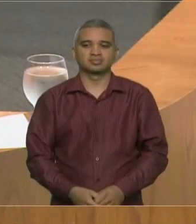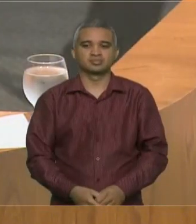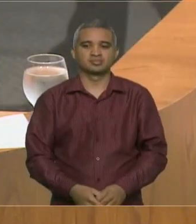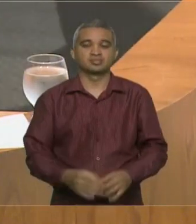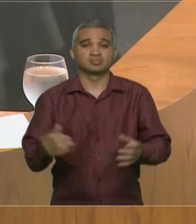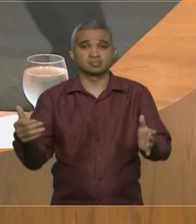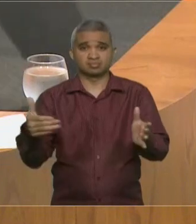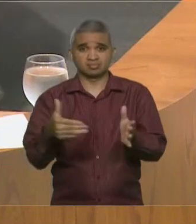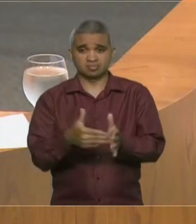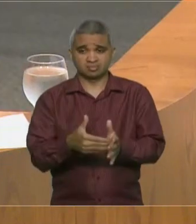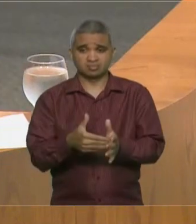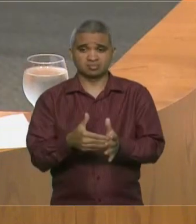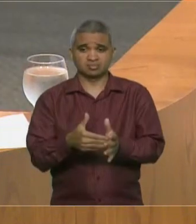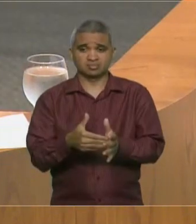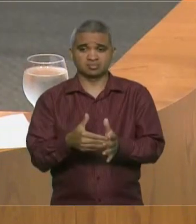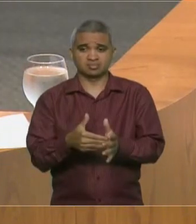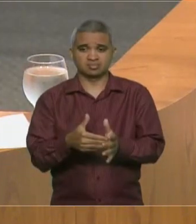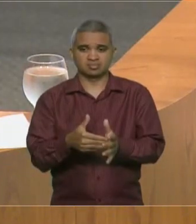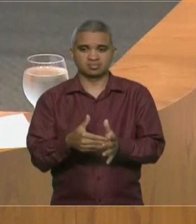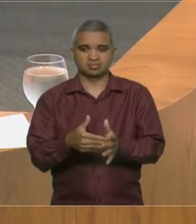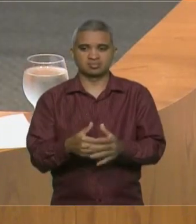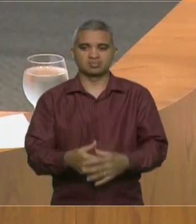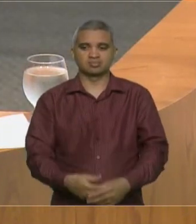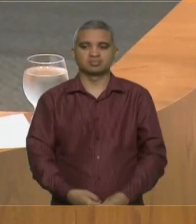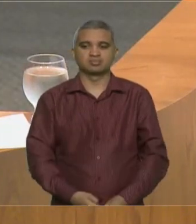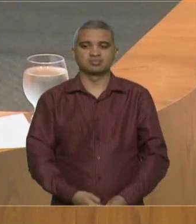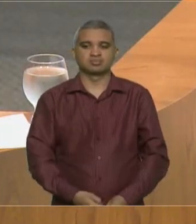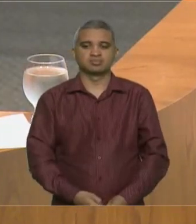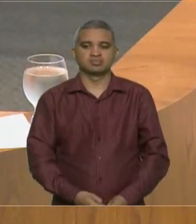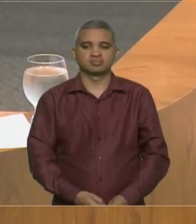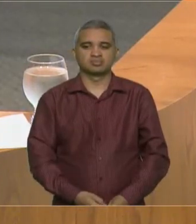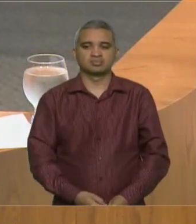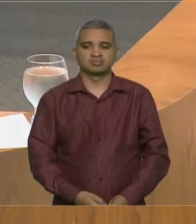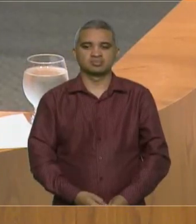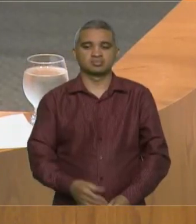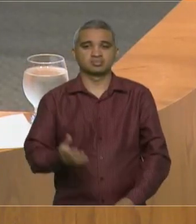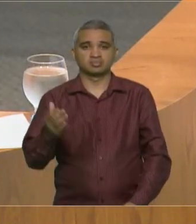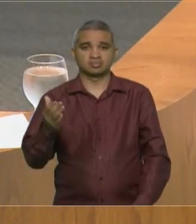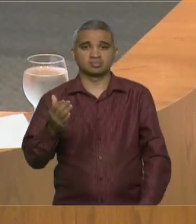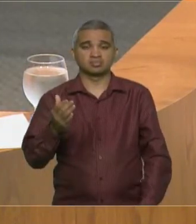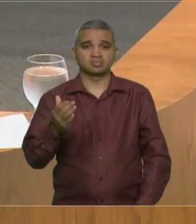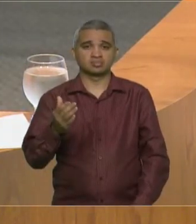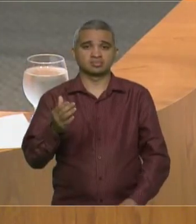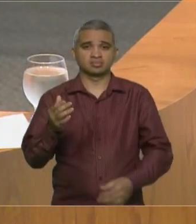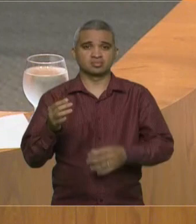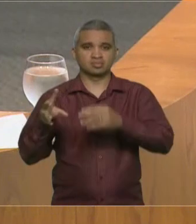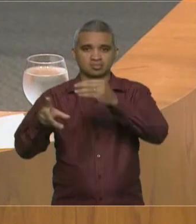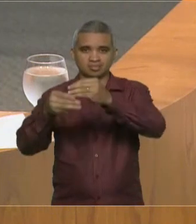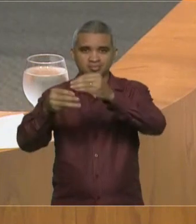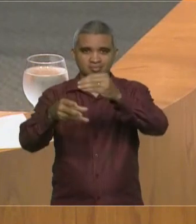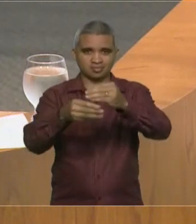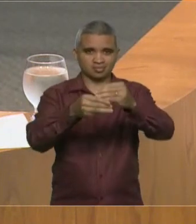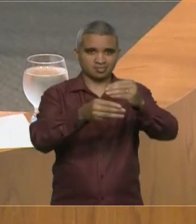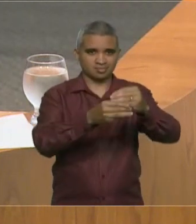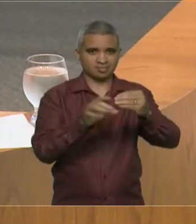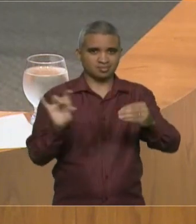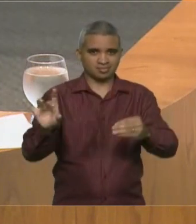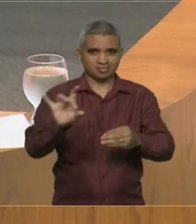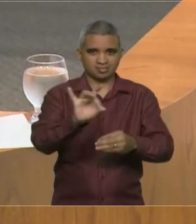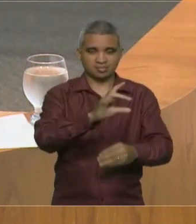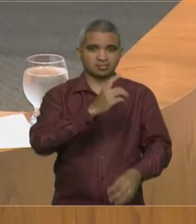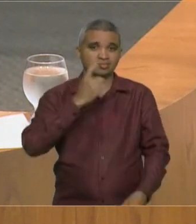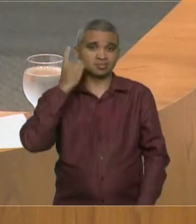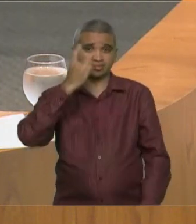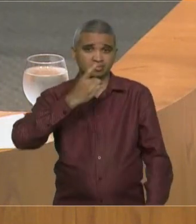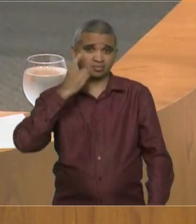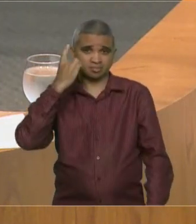que sobre... sobre... ratificando a fala dos meus colegas deputados, eu faço isso, como